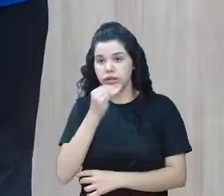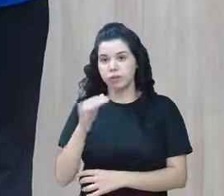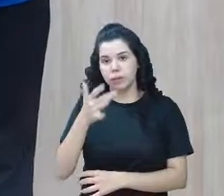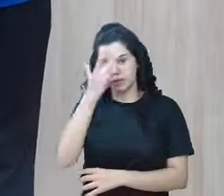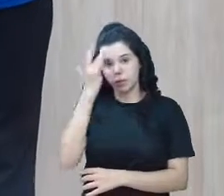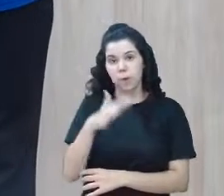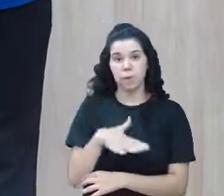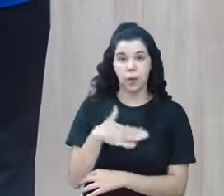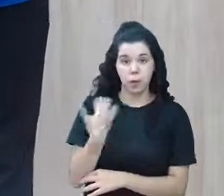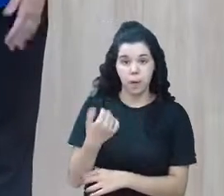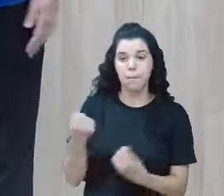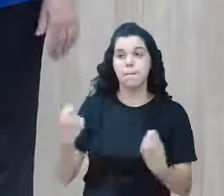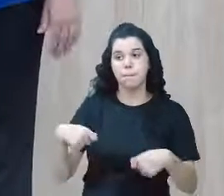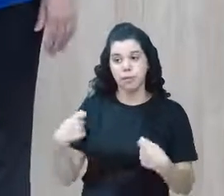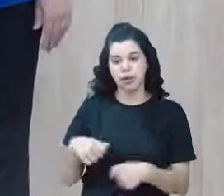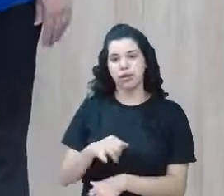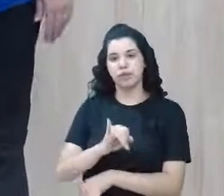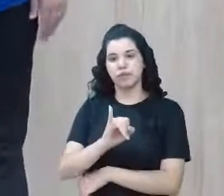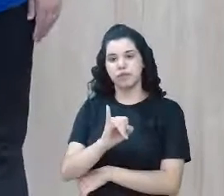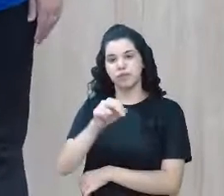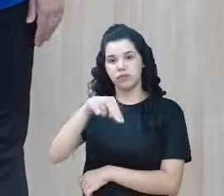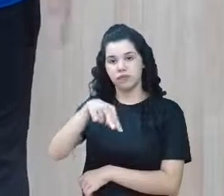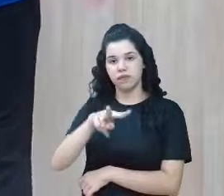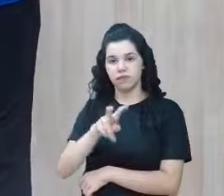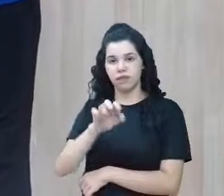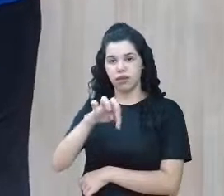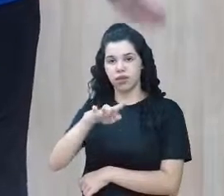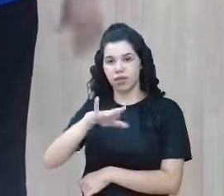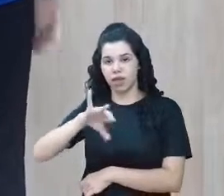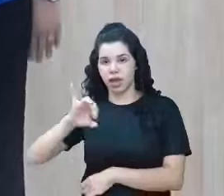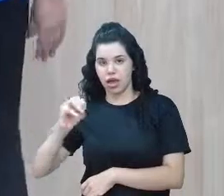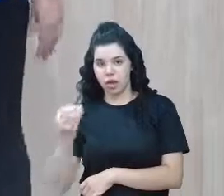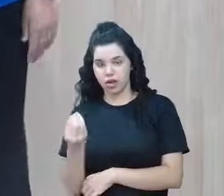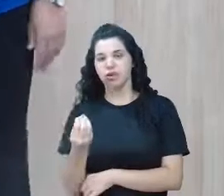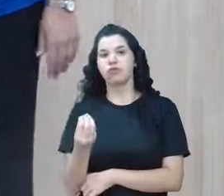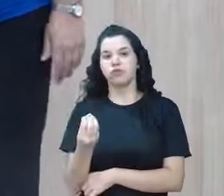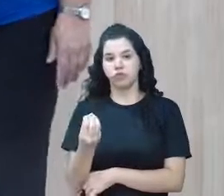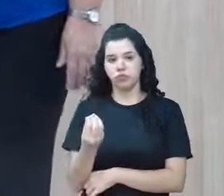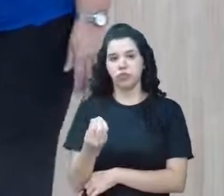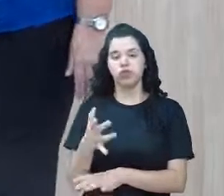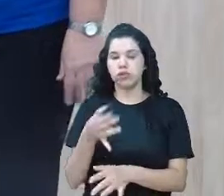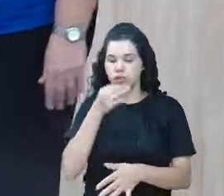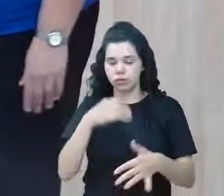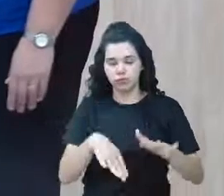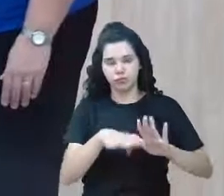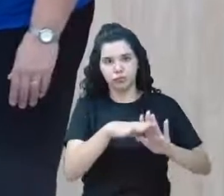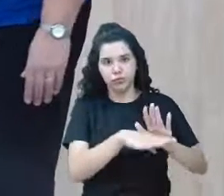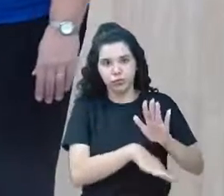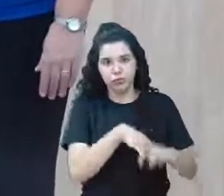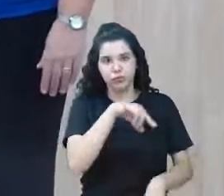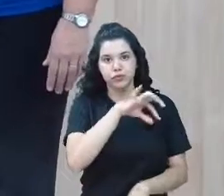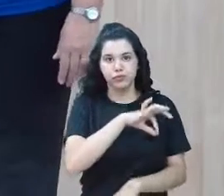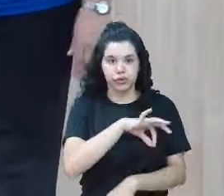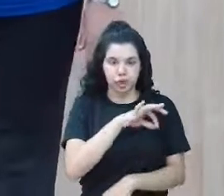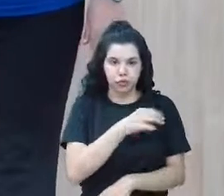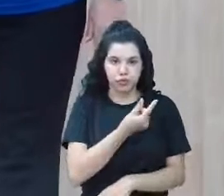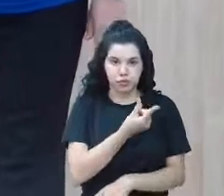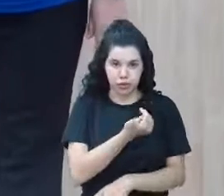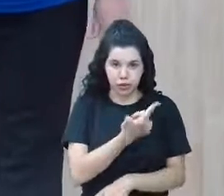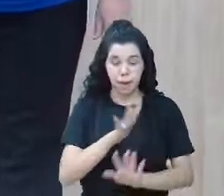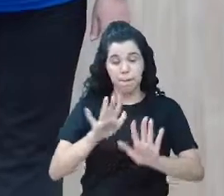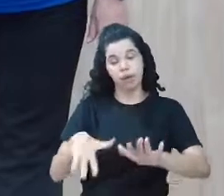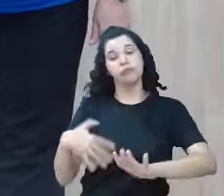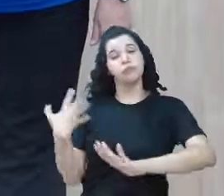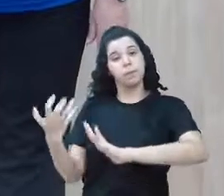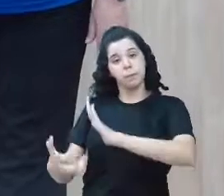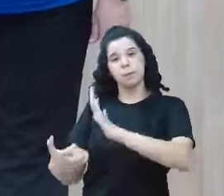alguém, precisamos ter o inventário de todos os seus bens financeiros e materiais. Mas as empresas